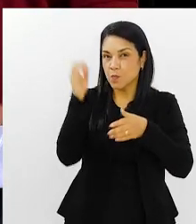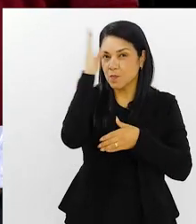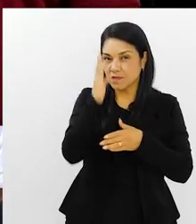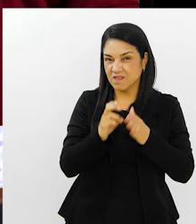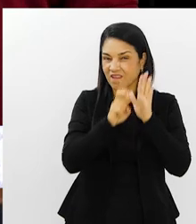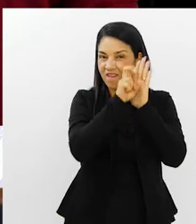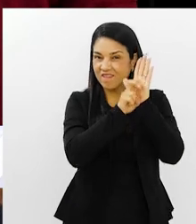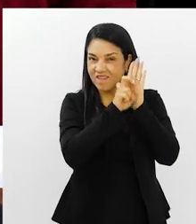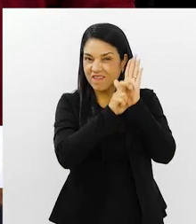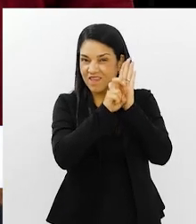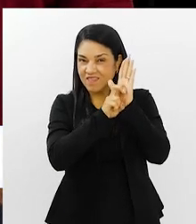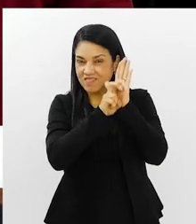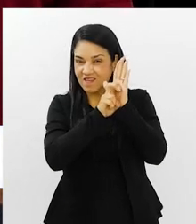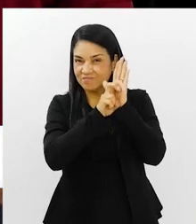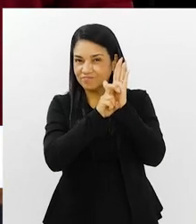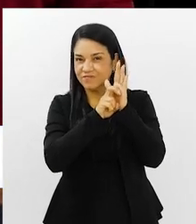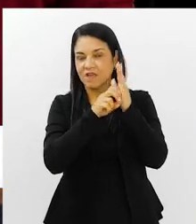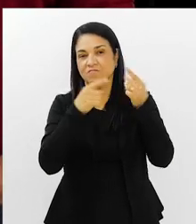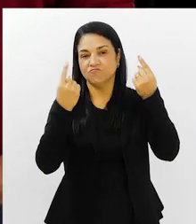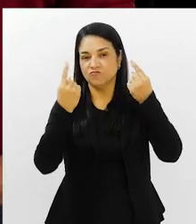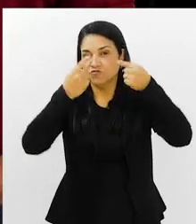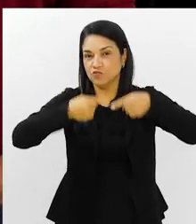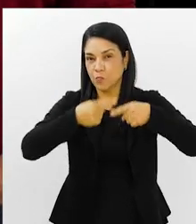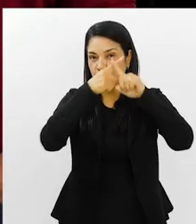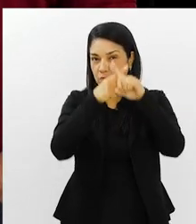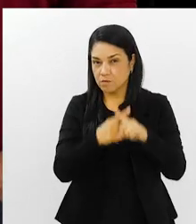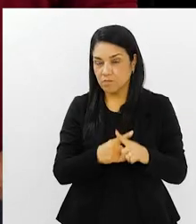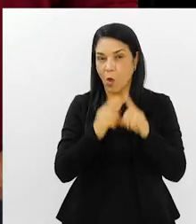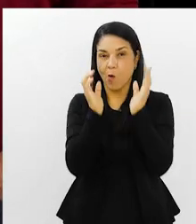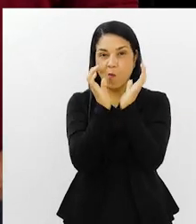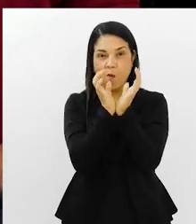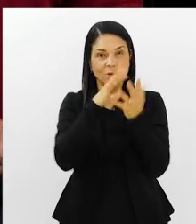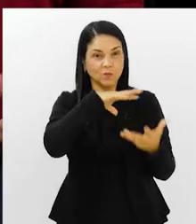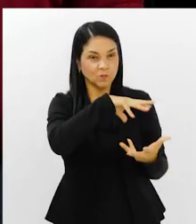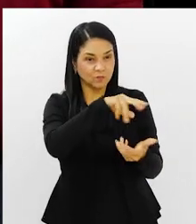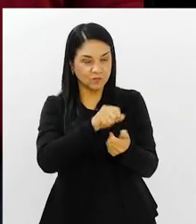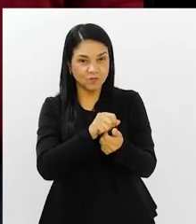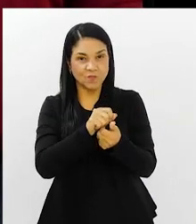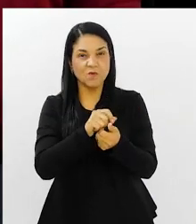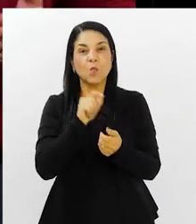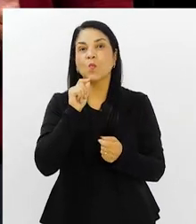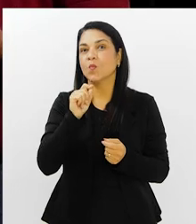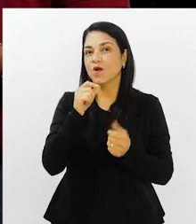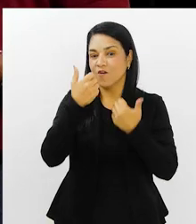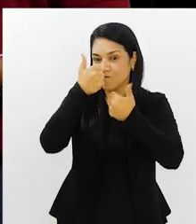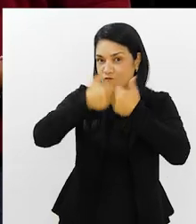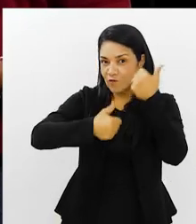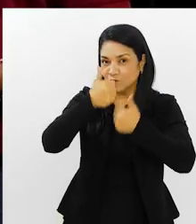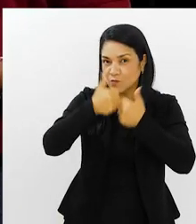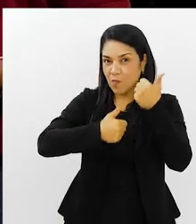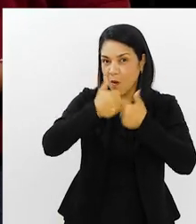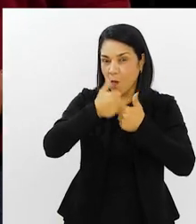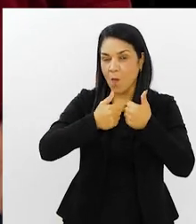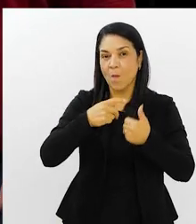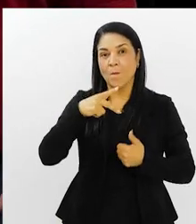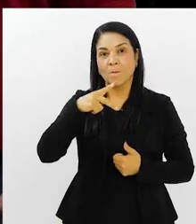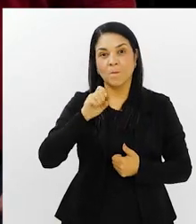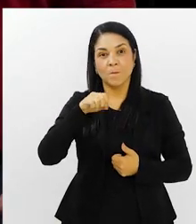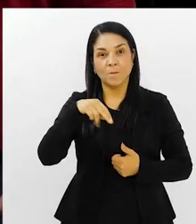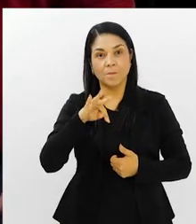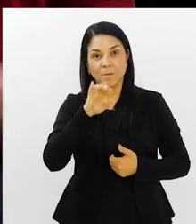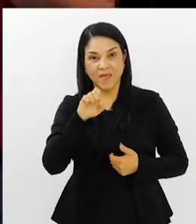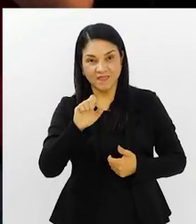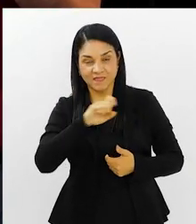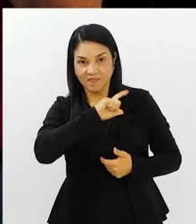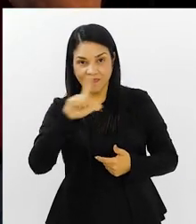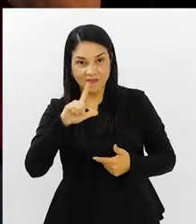colocada nas eliminatórias para a Copa do Mundo. Quem diria, futebol brasileiro, pentacampeão do mundo. Cinco